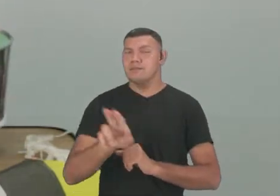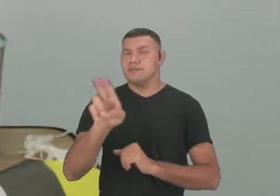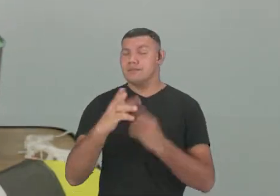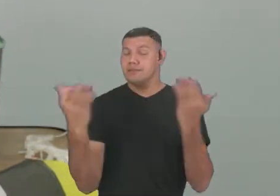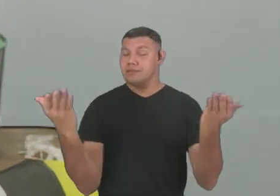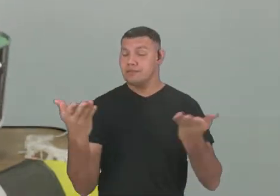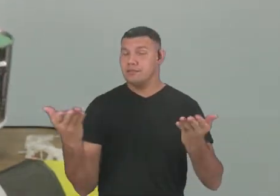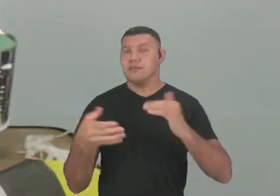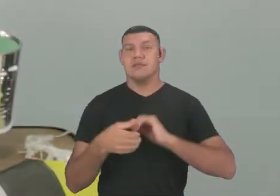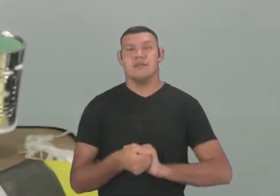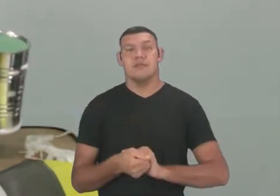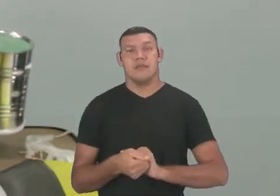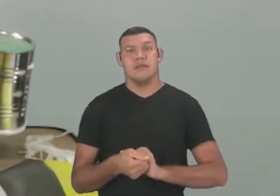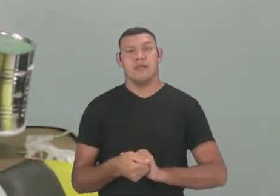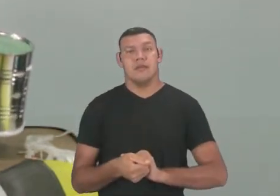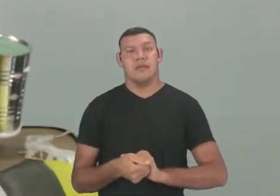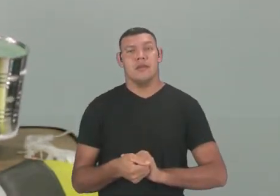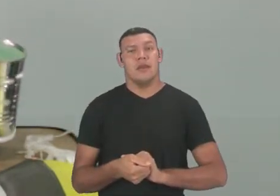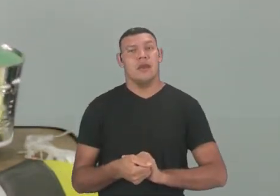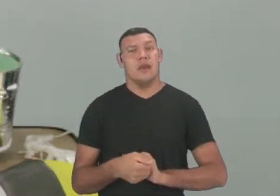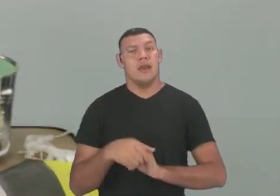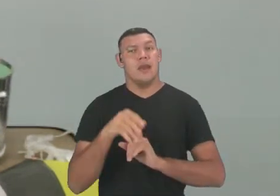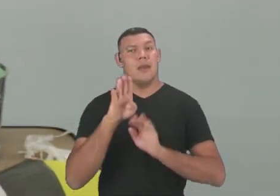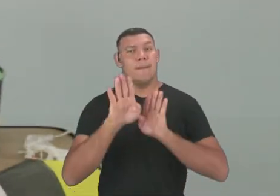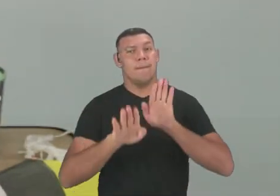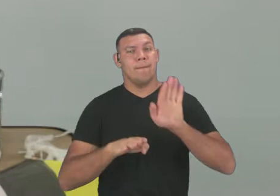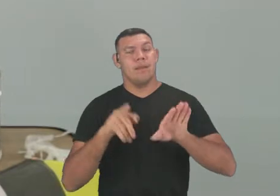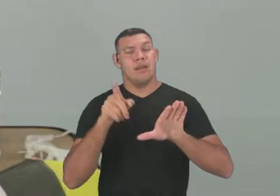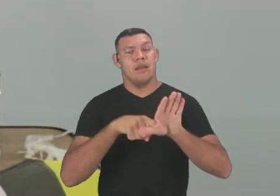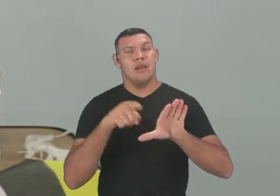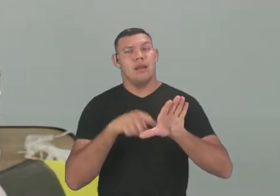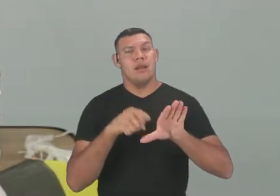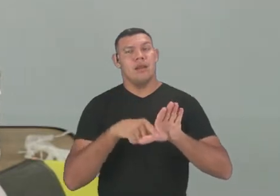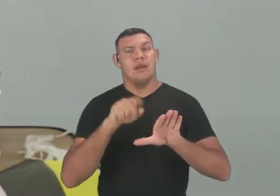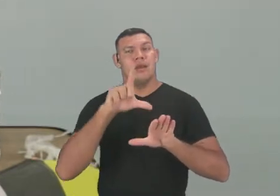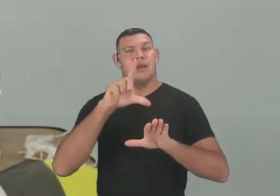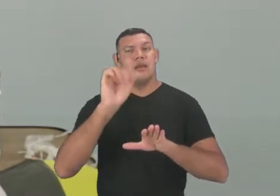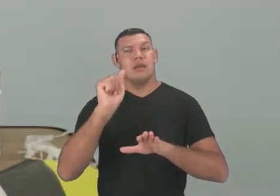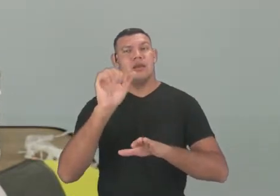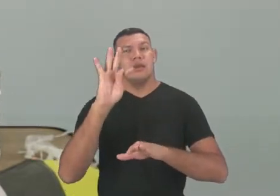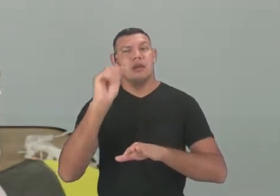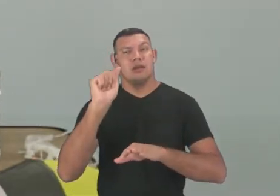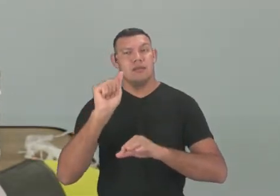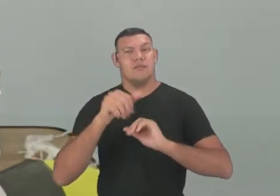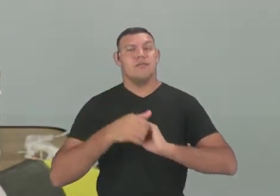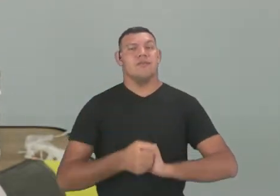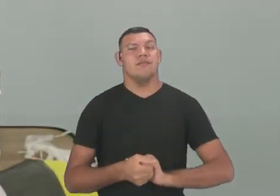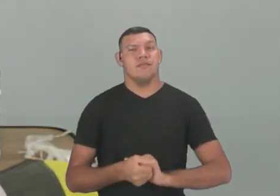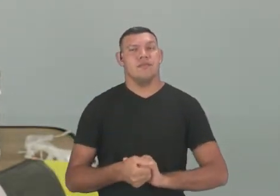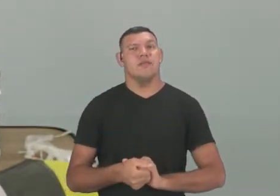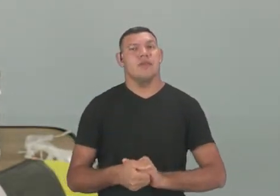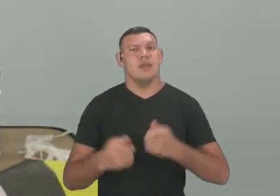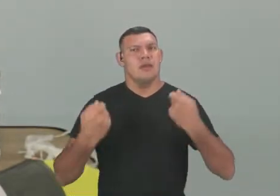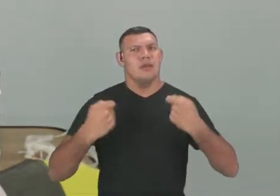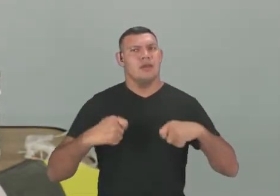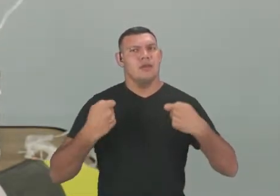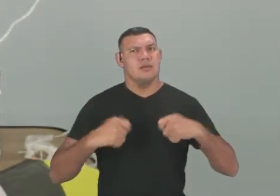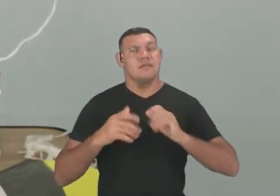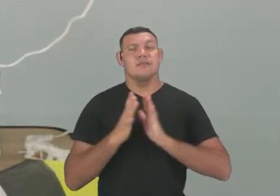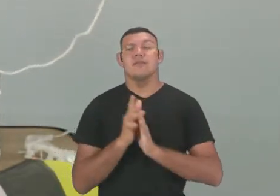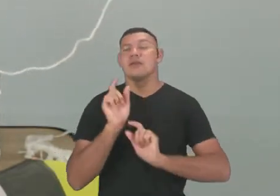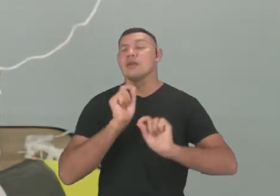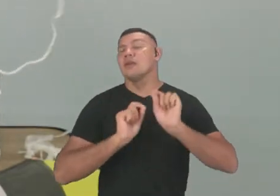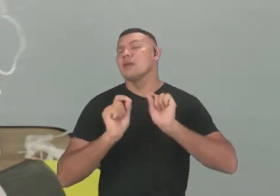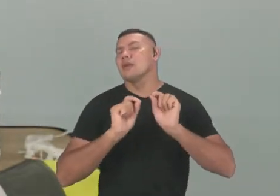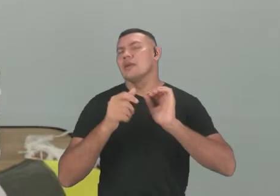dias de hoje. É o pé de lato, isso mesmo, pé de lata. Era necessário, então, o quê?